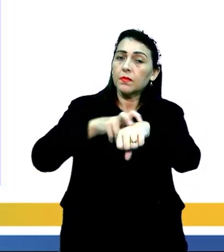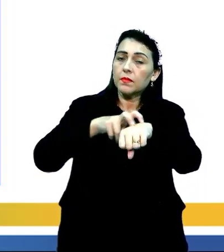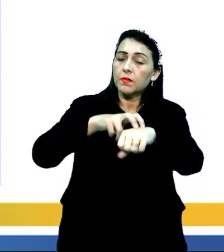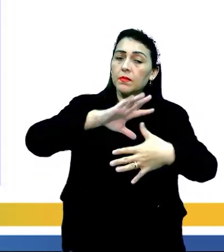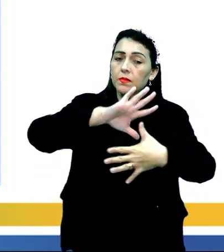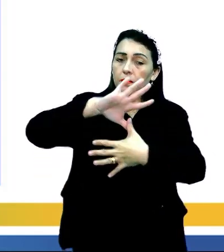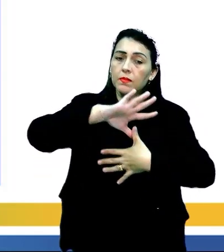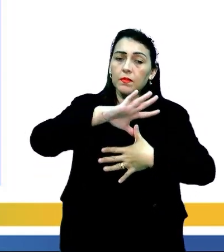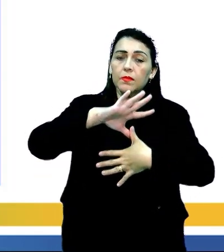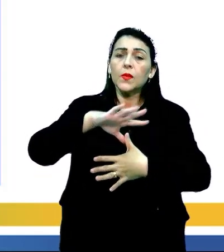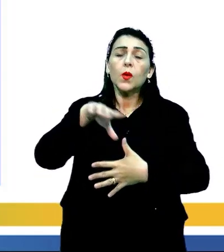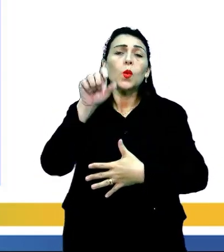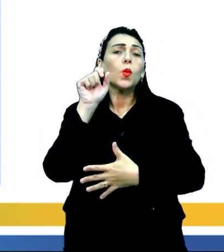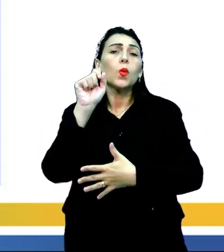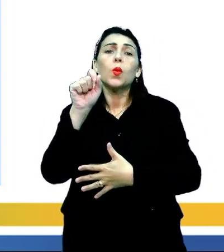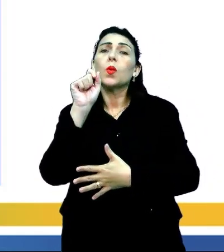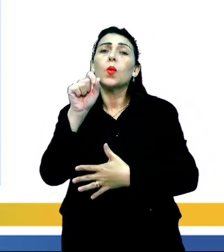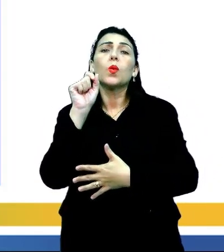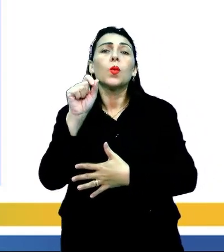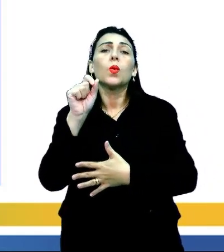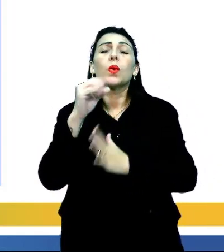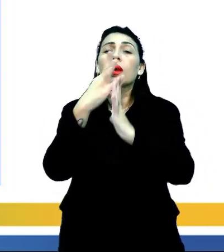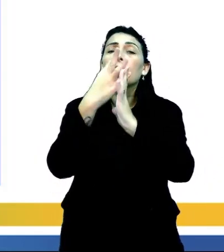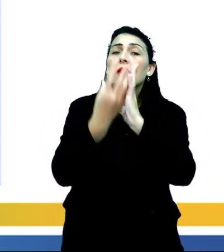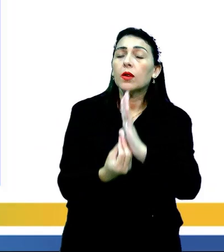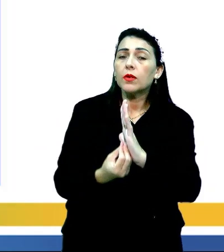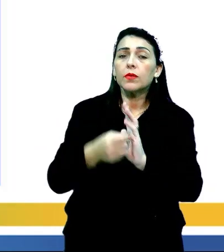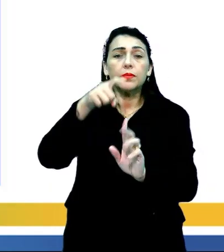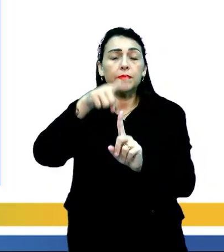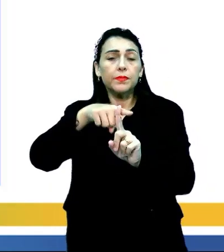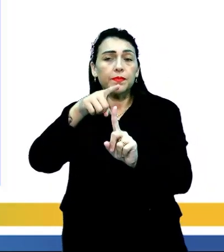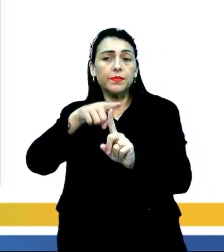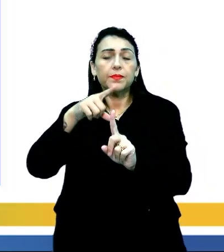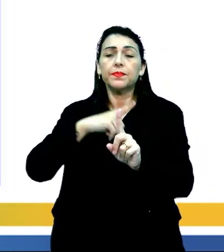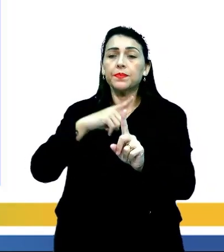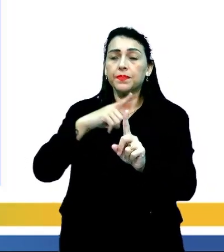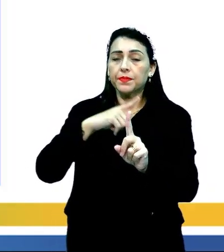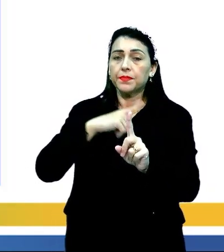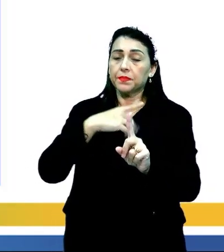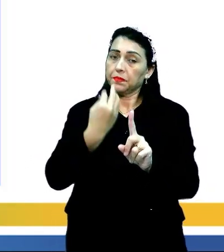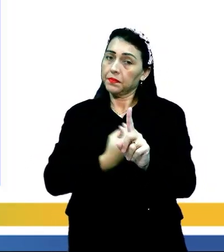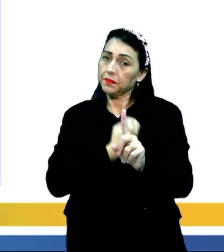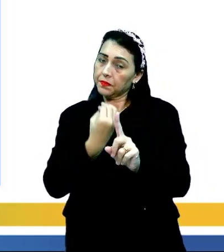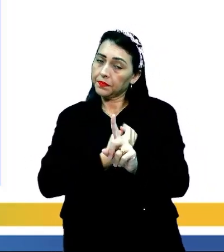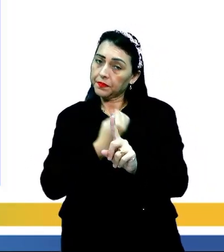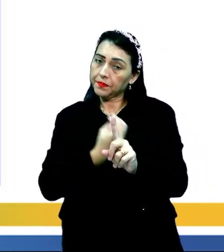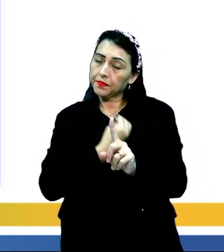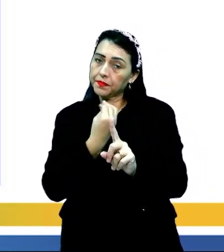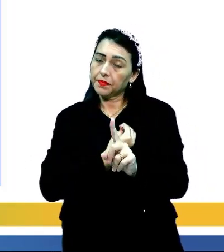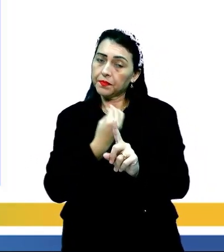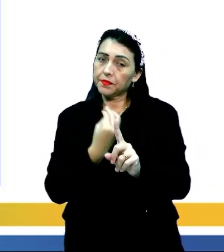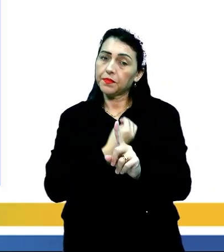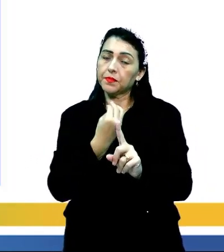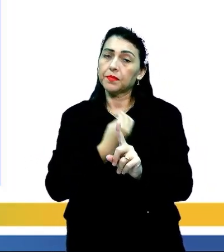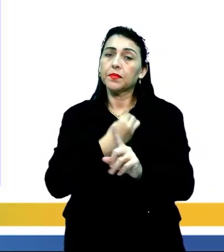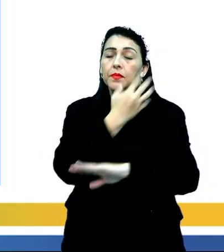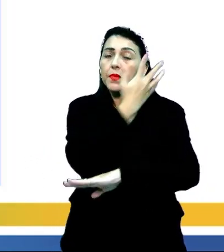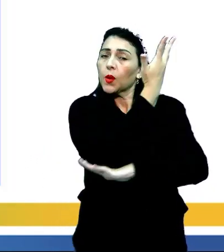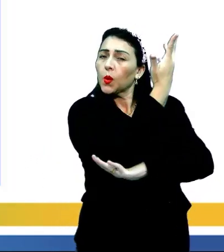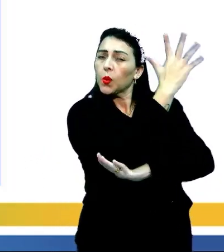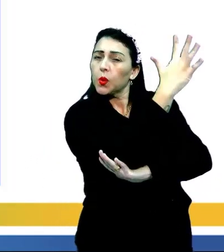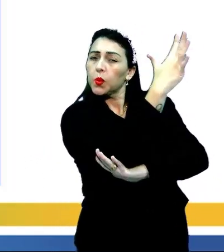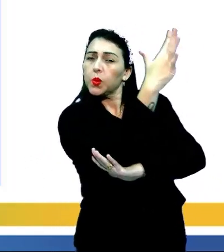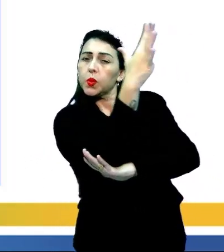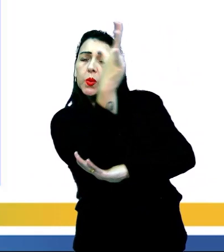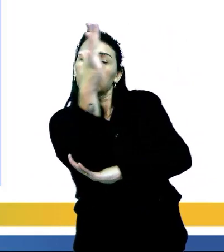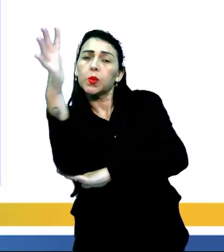no mapa. O que que é mesmo o domínio amazônico? Aqui nós temos a presença, tá, de uma floresta